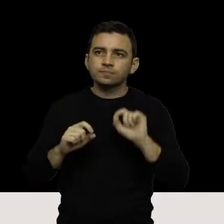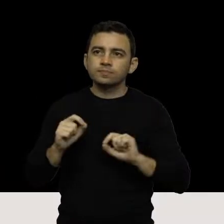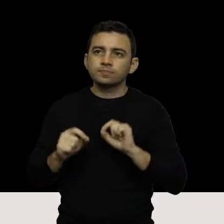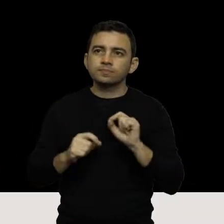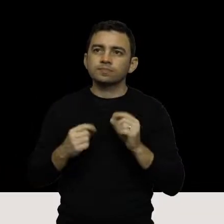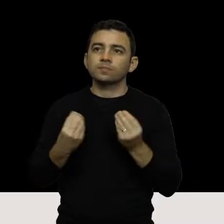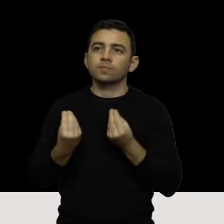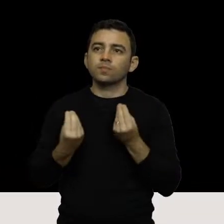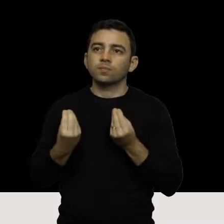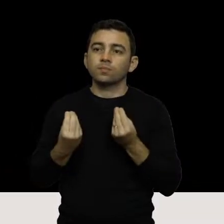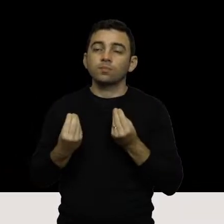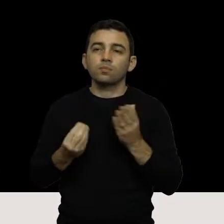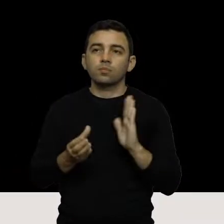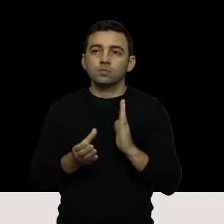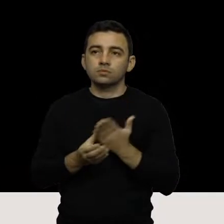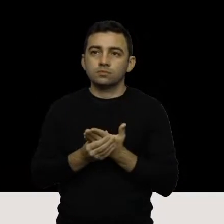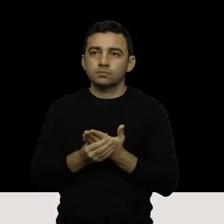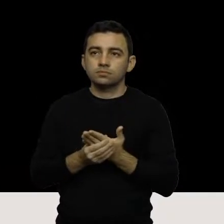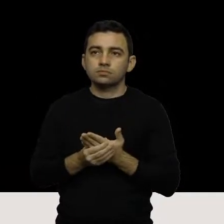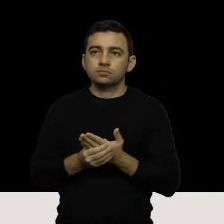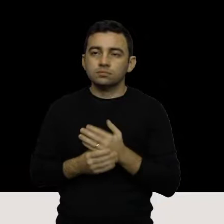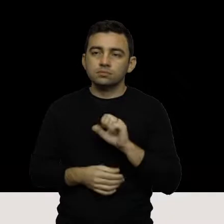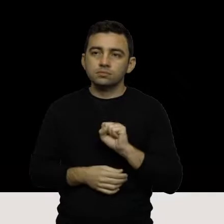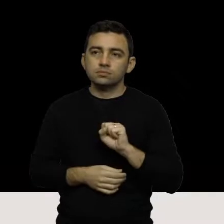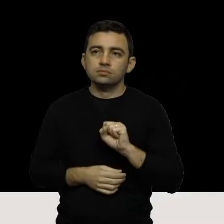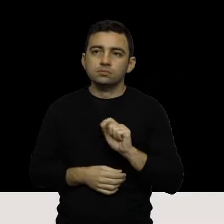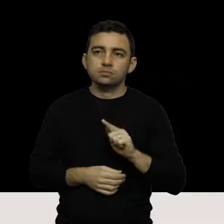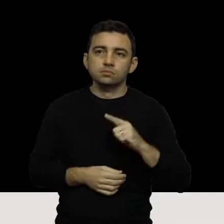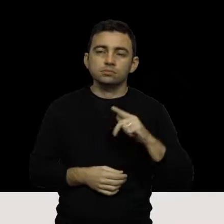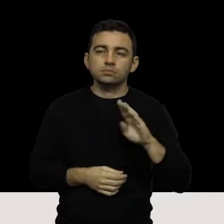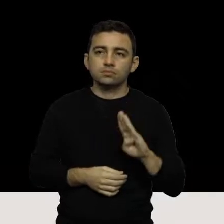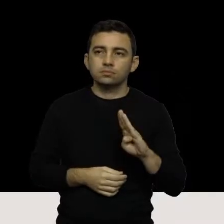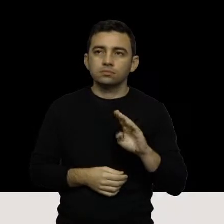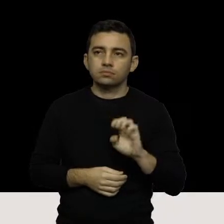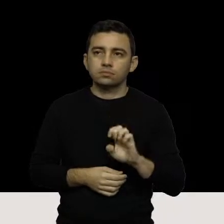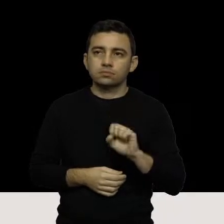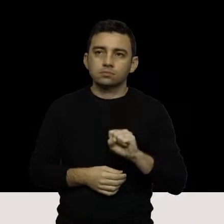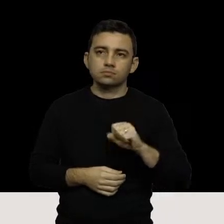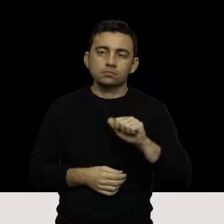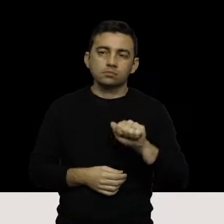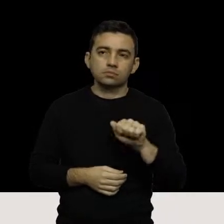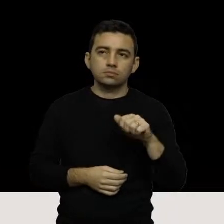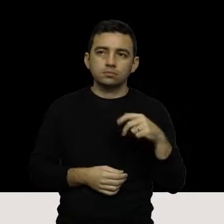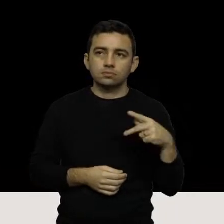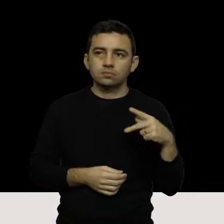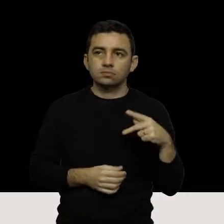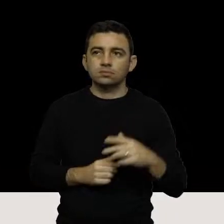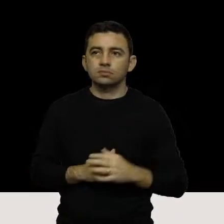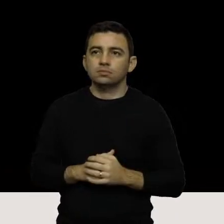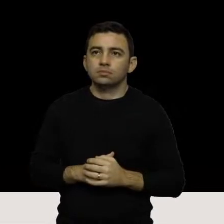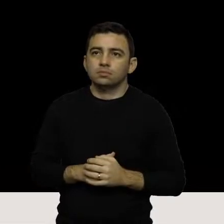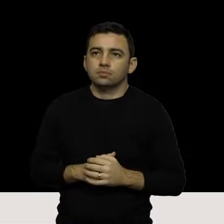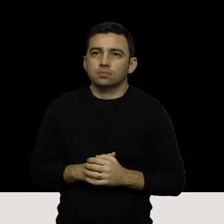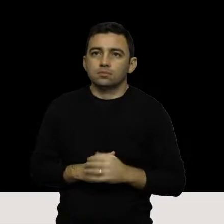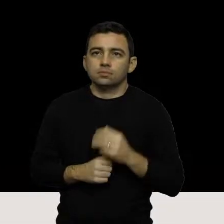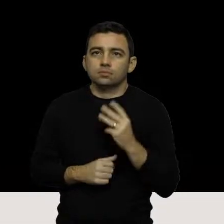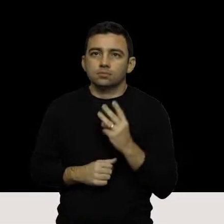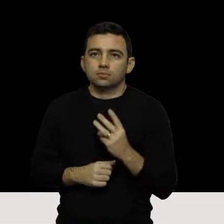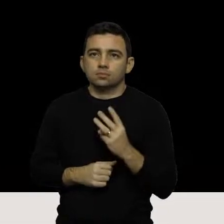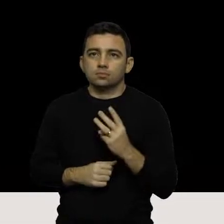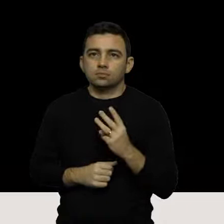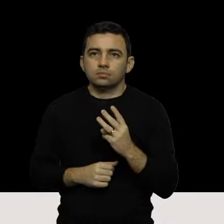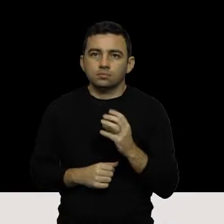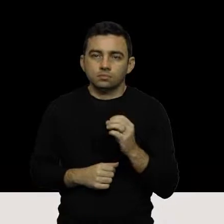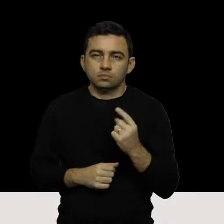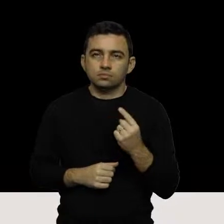do processo SGP e SAP 301.39